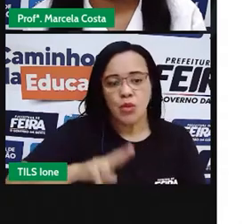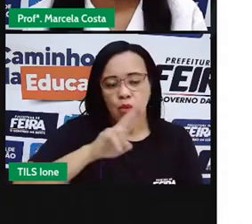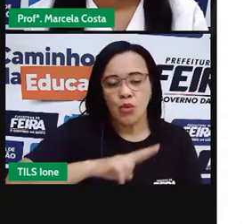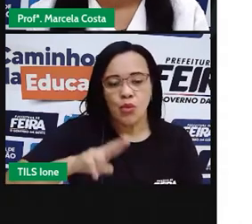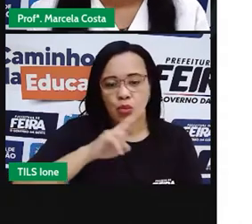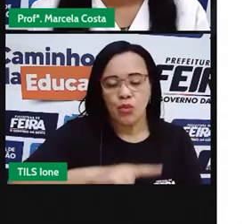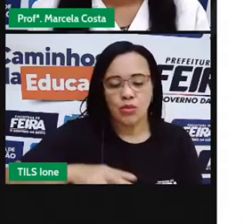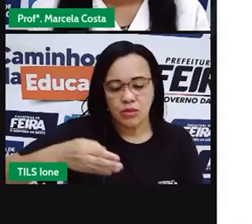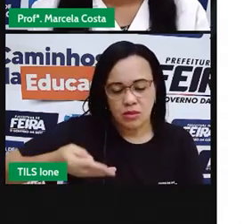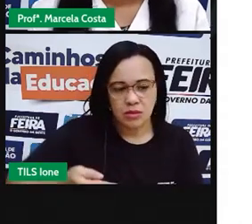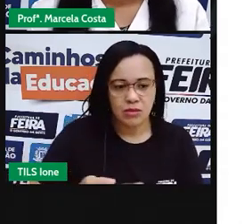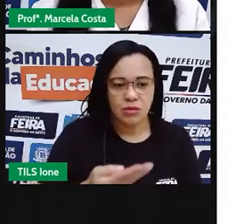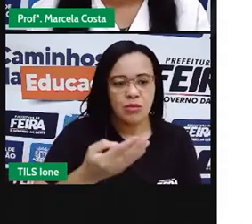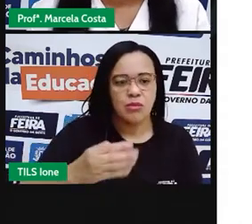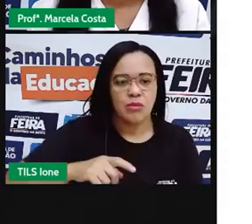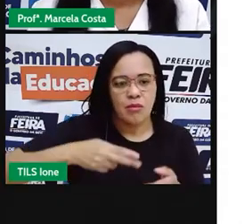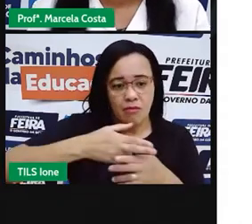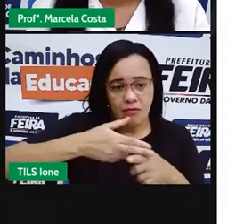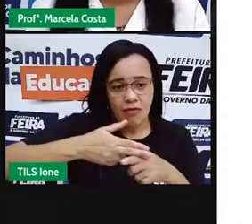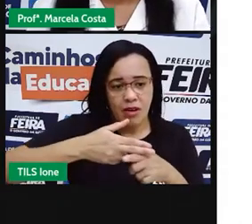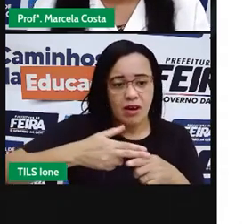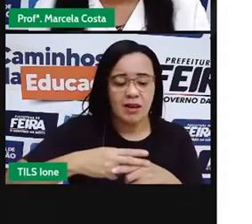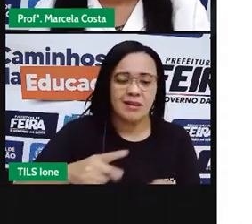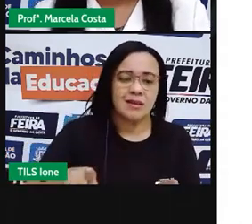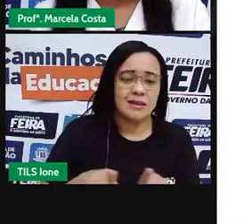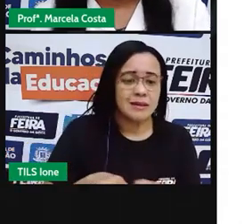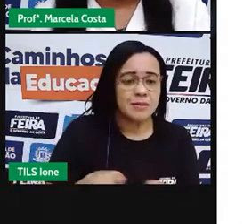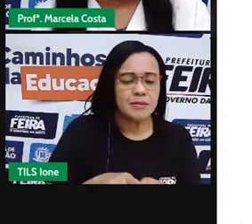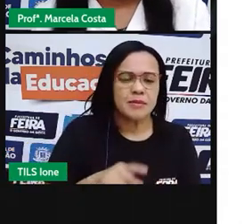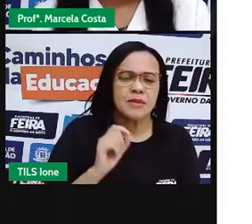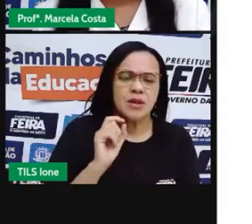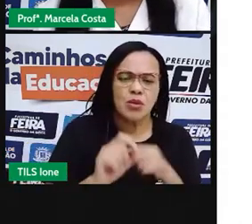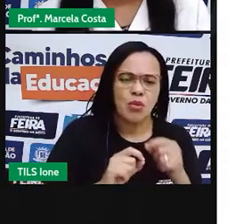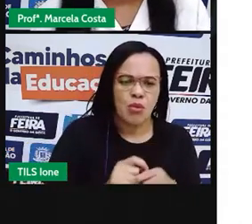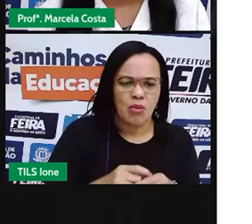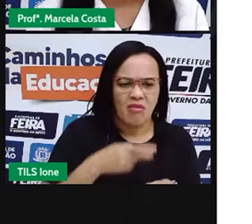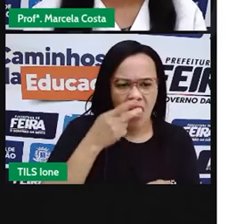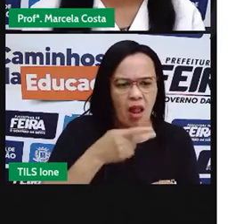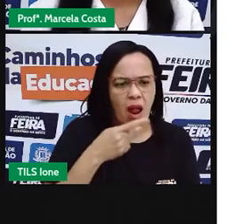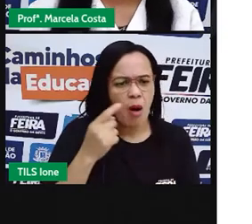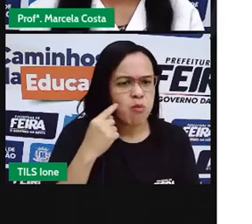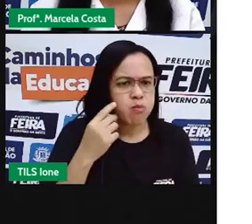cheia, porque essas coisas são faltas de educação.